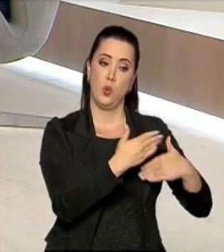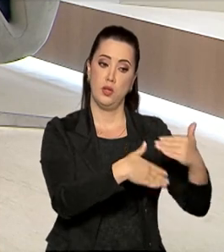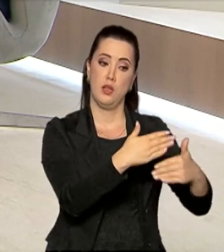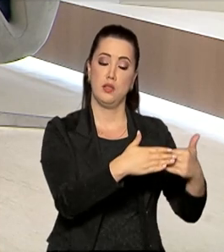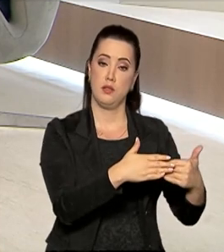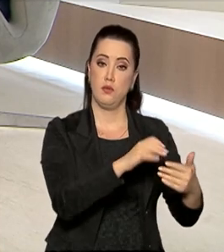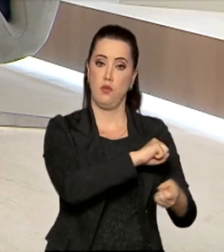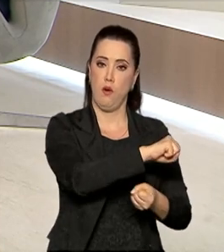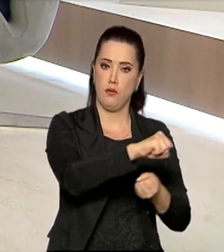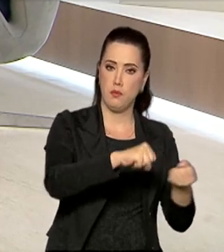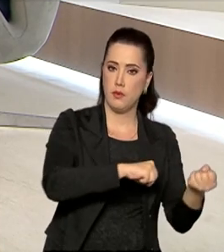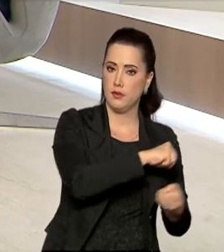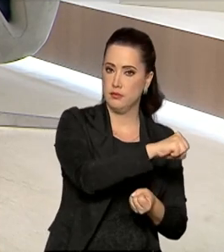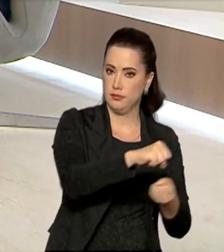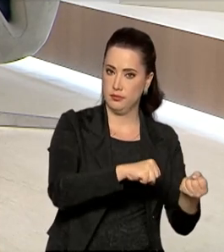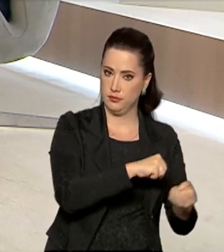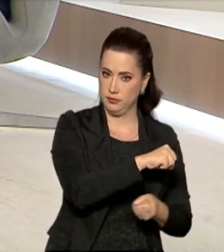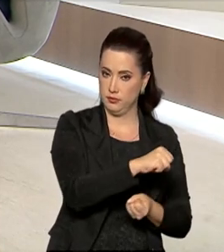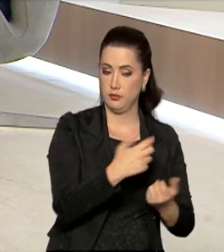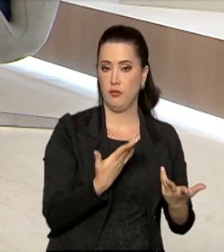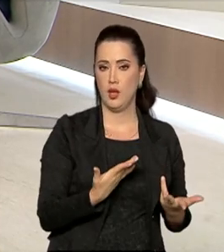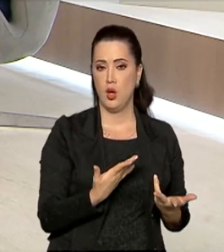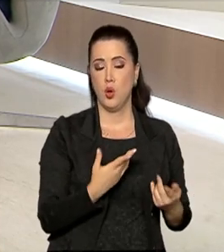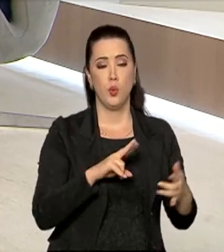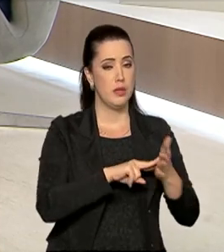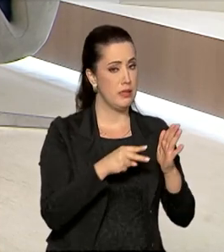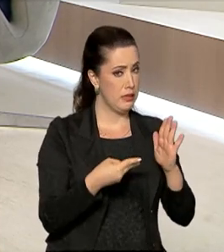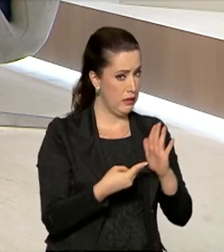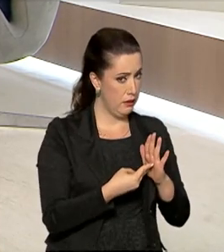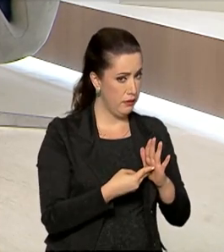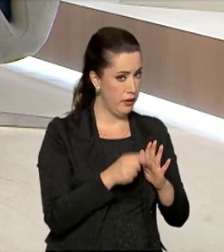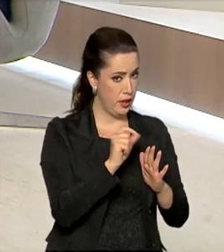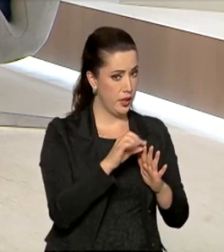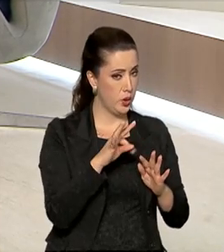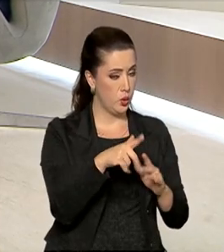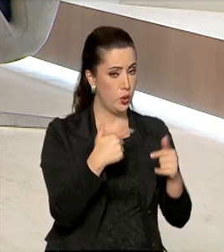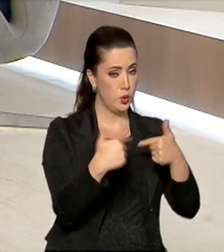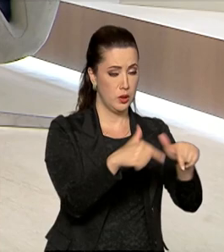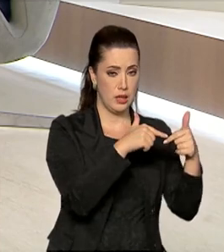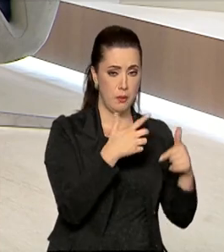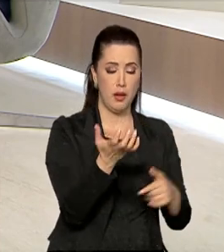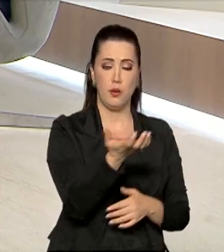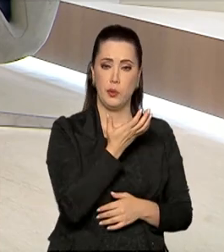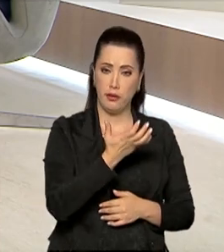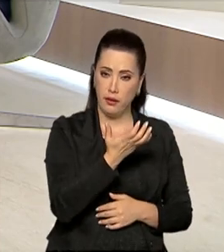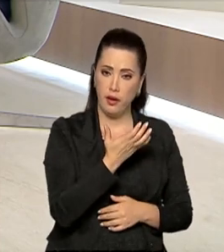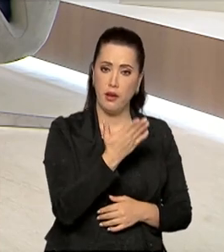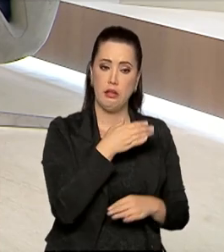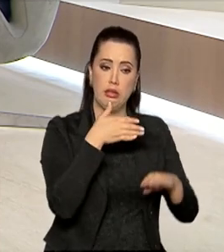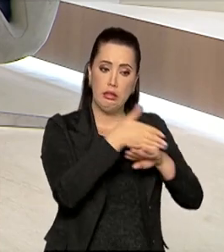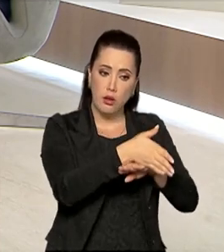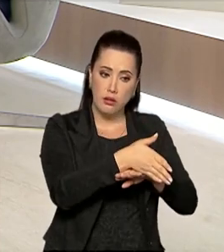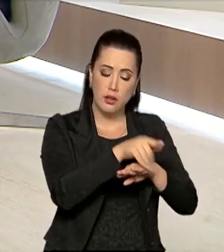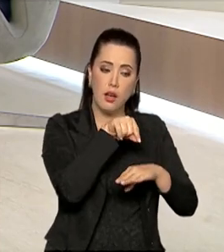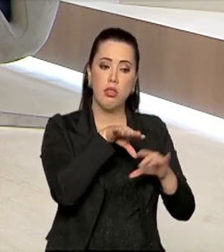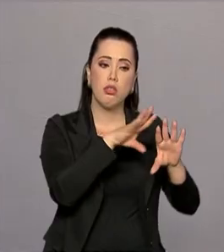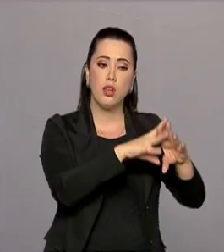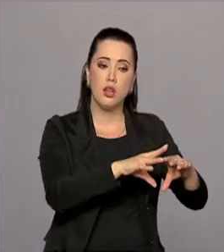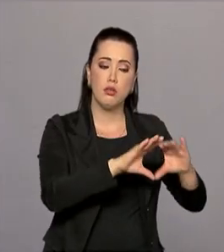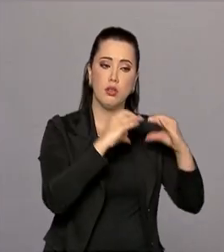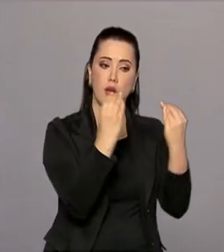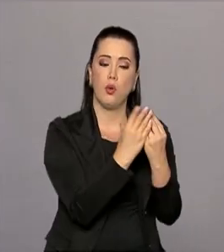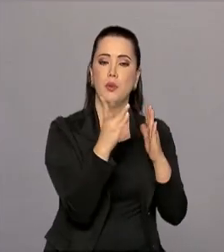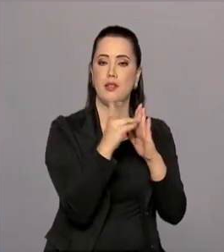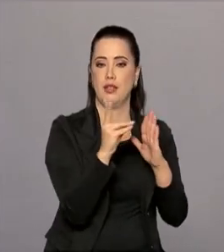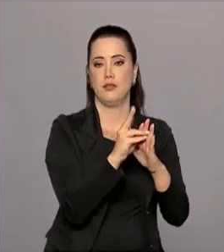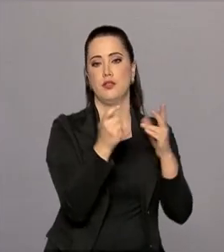sustentável. Ou seja, toda atividade que se pretende dentro de terras indígenas, ela tem que ser feita de forma